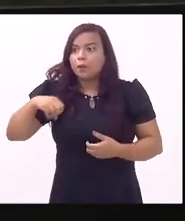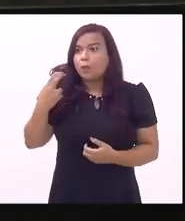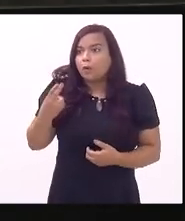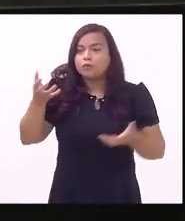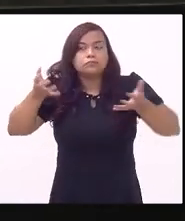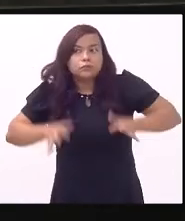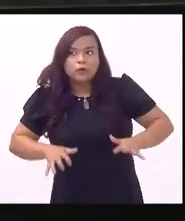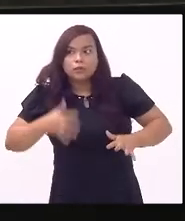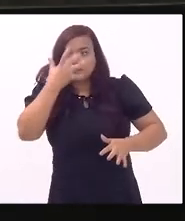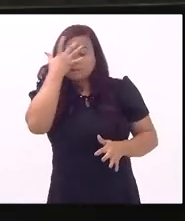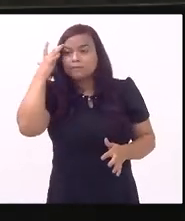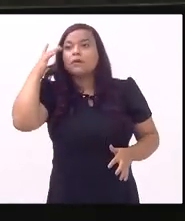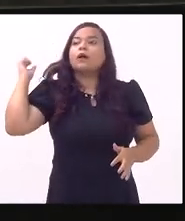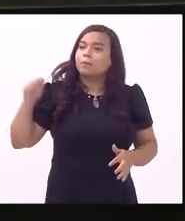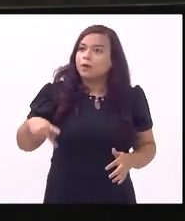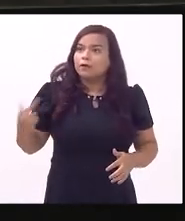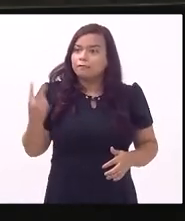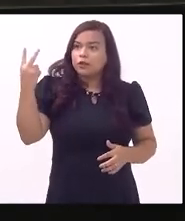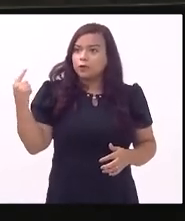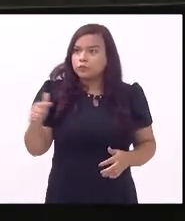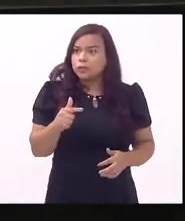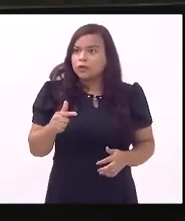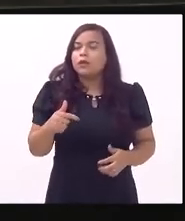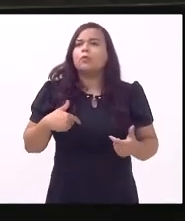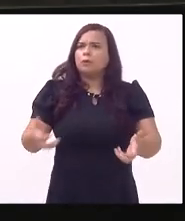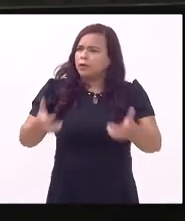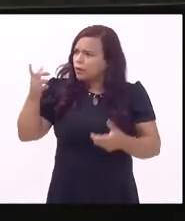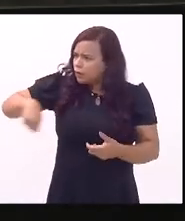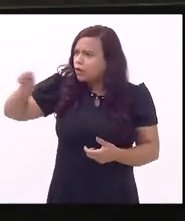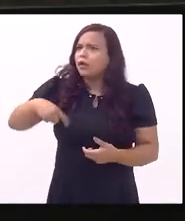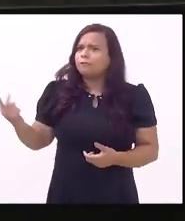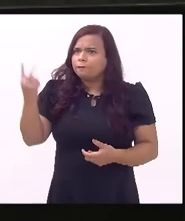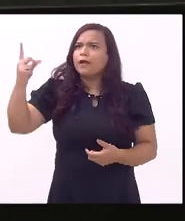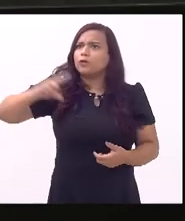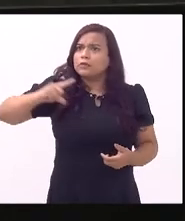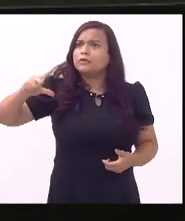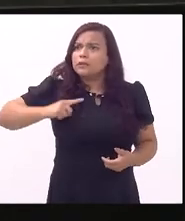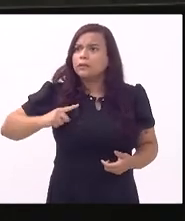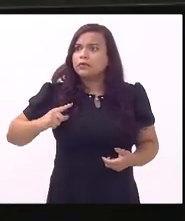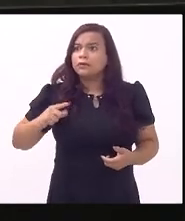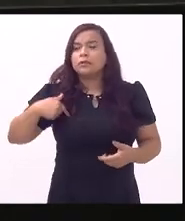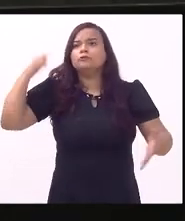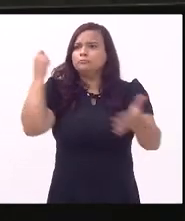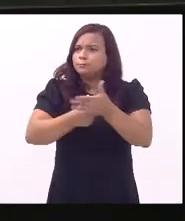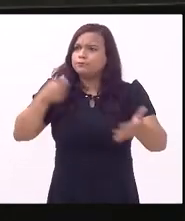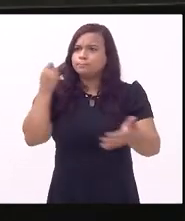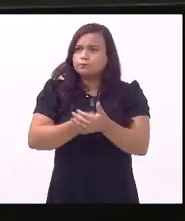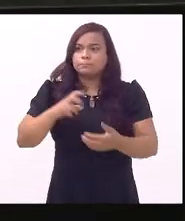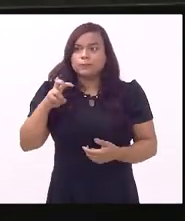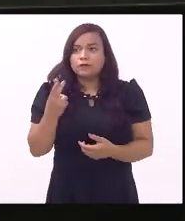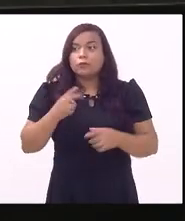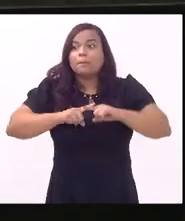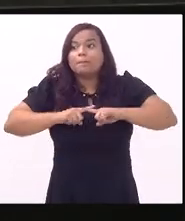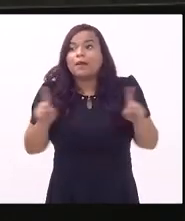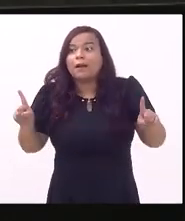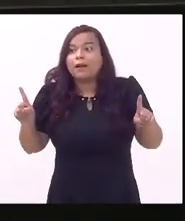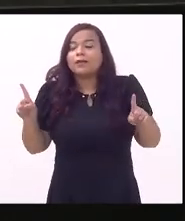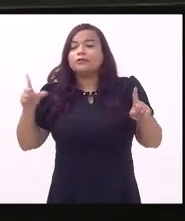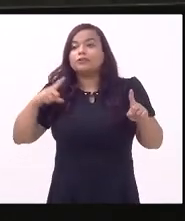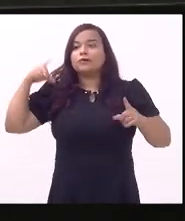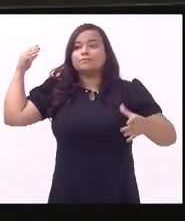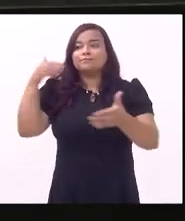que os aposentados sejam valorizados é claro que eu quero e vou brigar por isso com um incidente só que eu chego numa